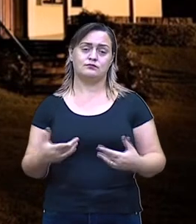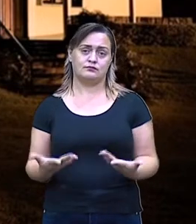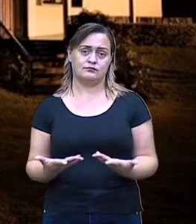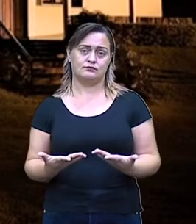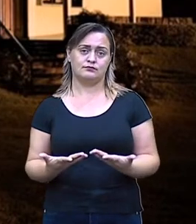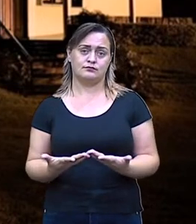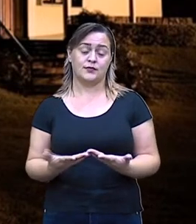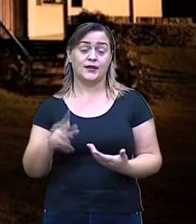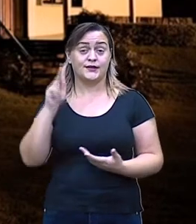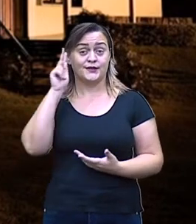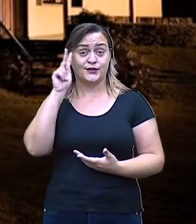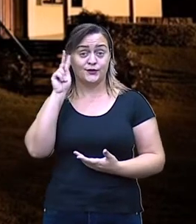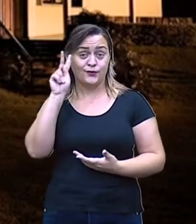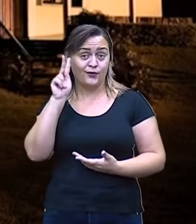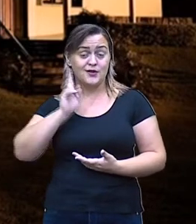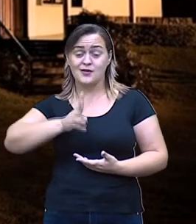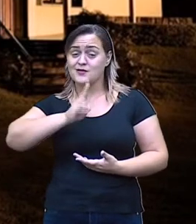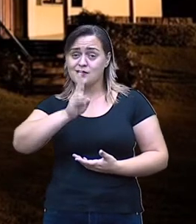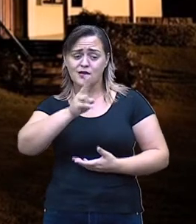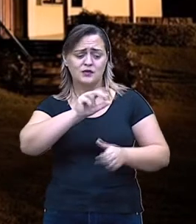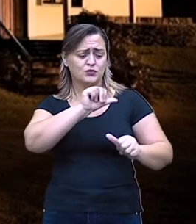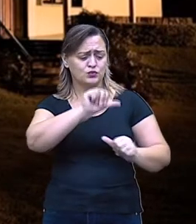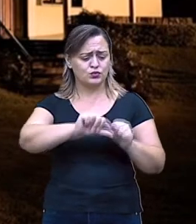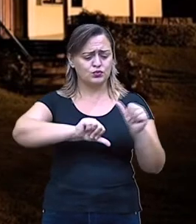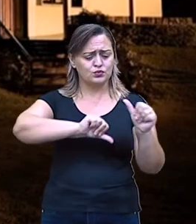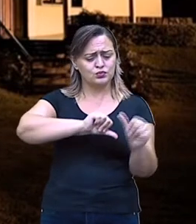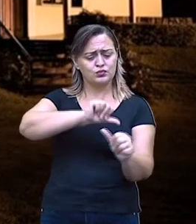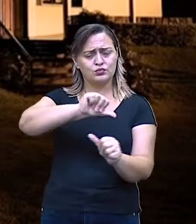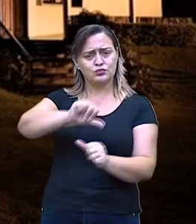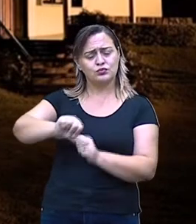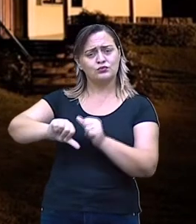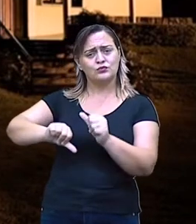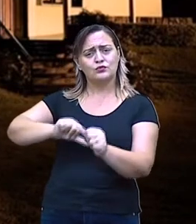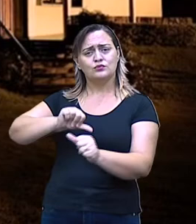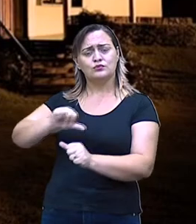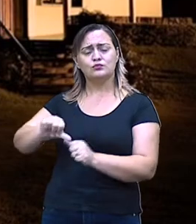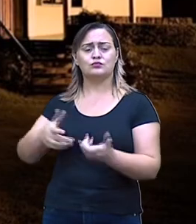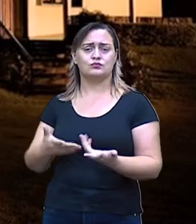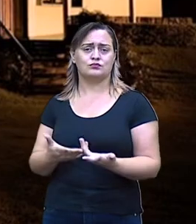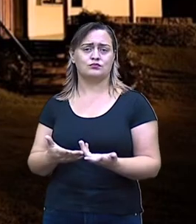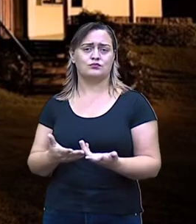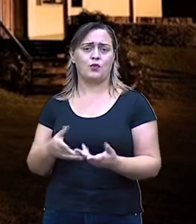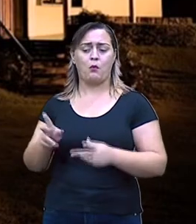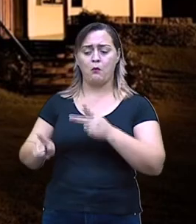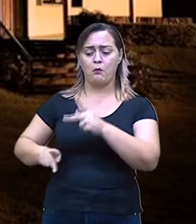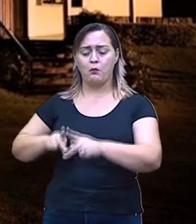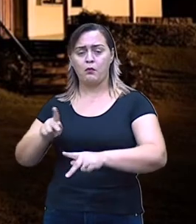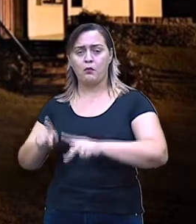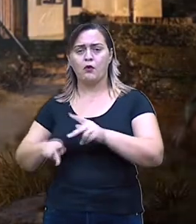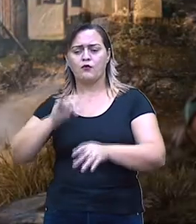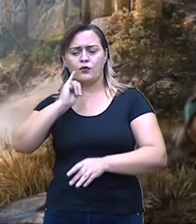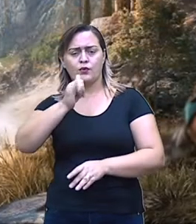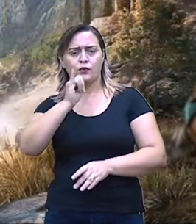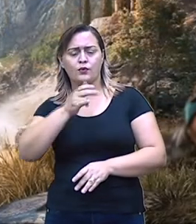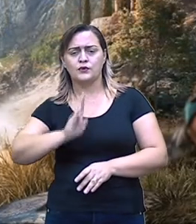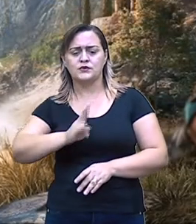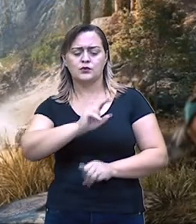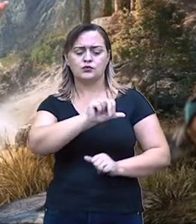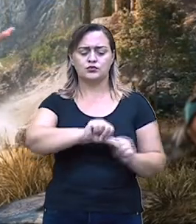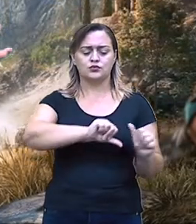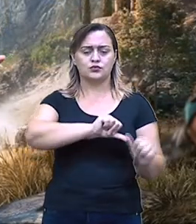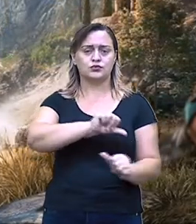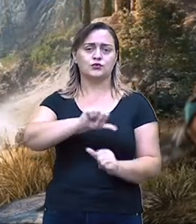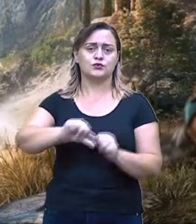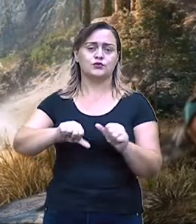pela imaginação popular, né? Isso mesmo. Ou também pela imaginação poética. O